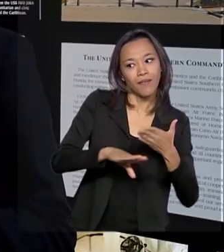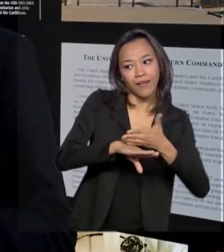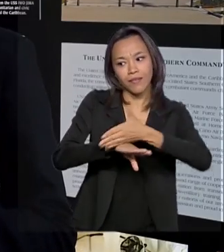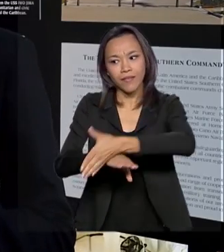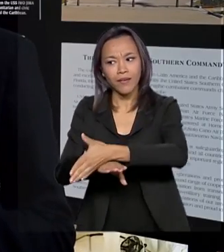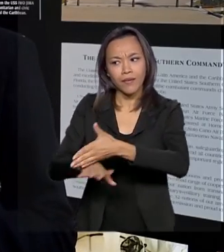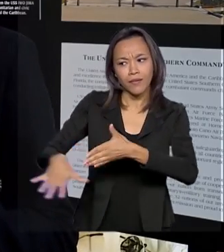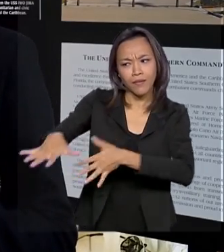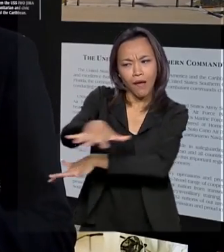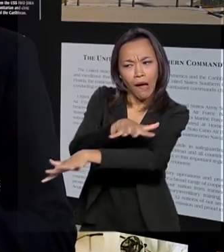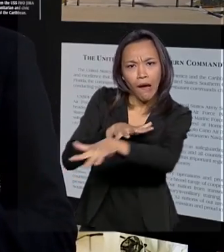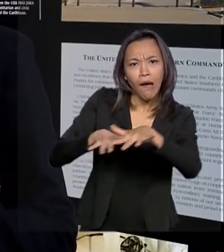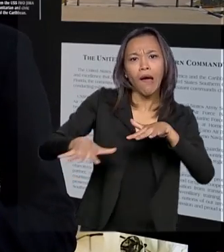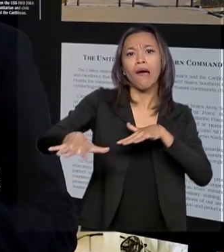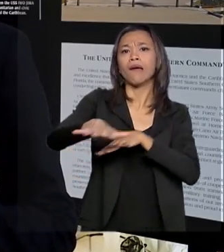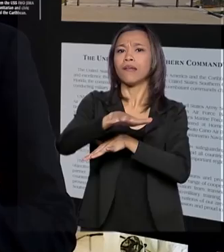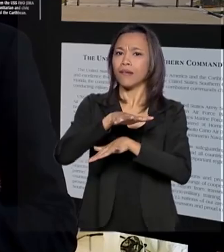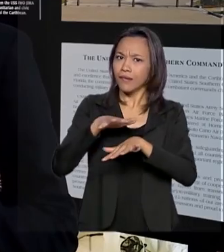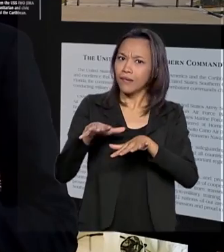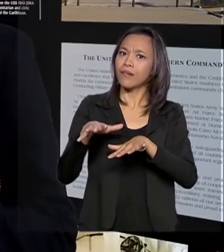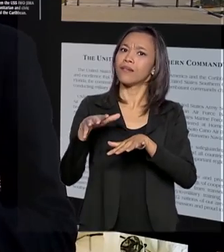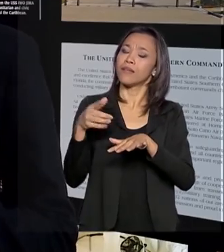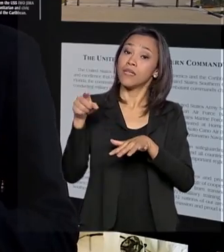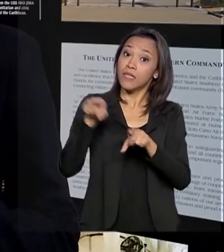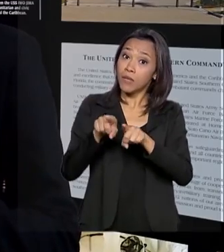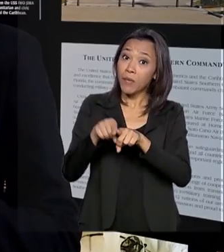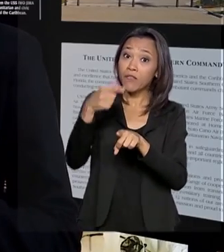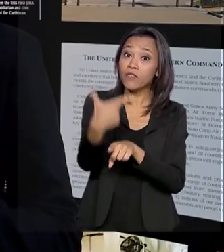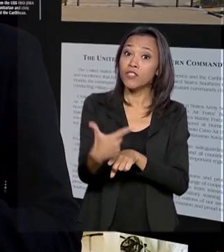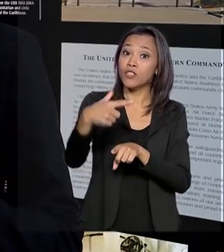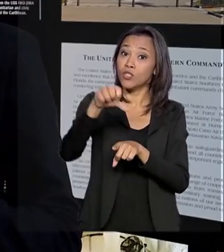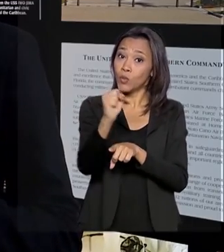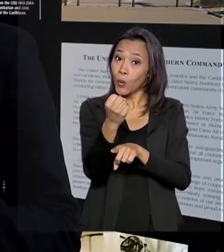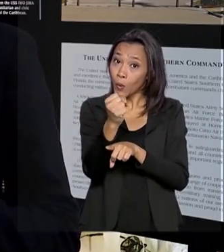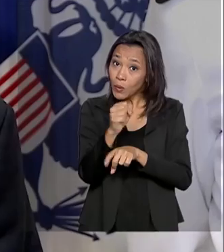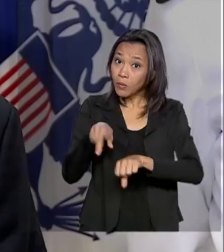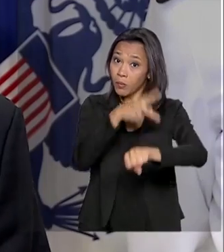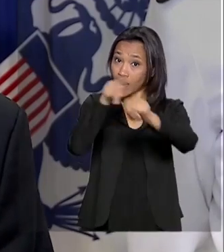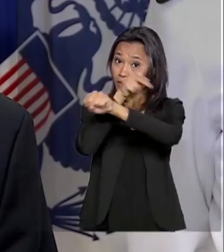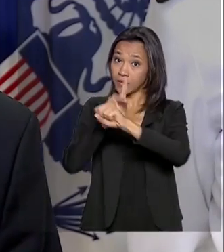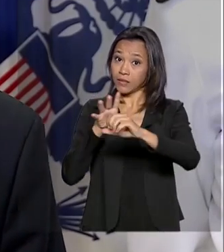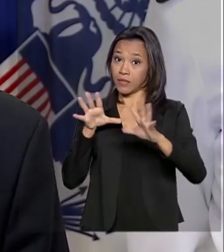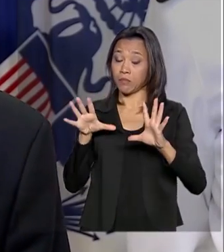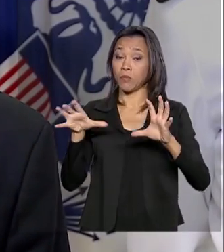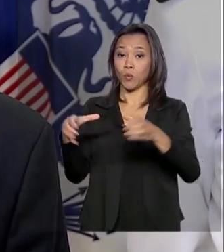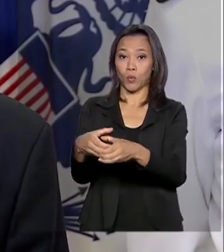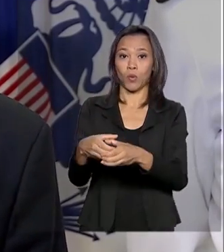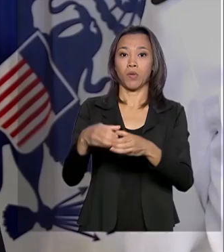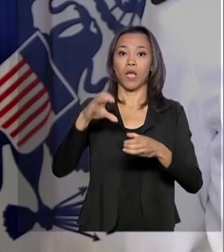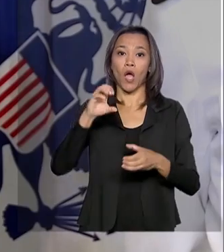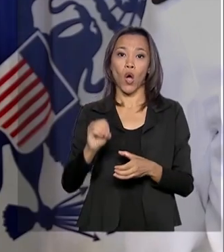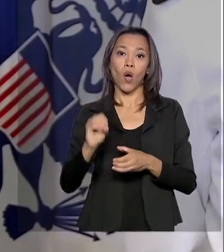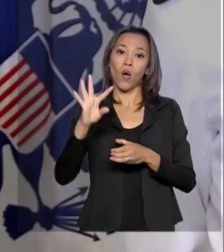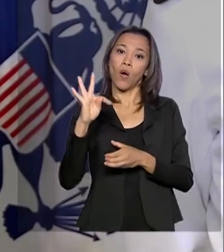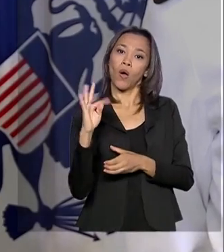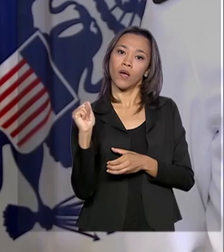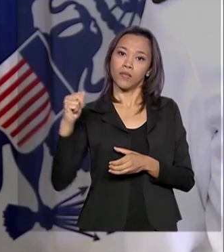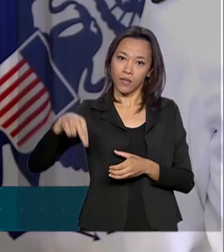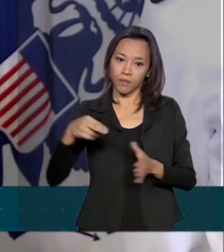dos Estados Unidos e em outros 28 países membros da OTAN. Mais um acordo inédito que